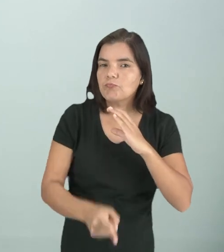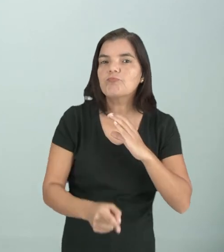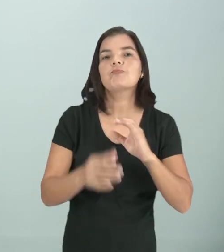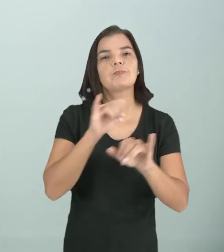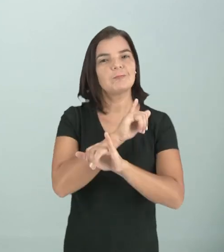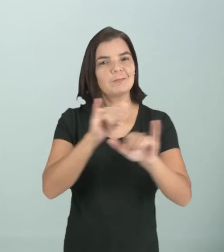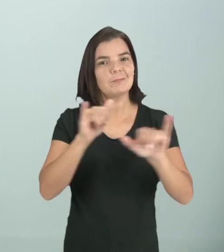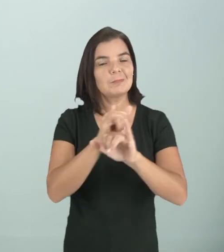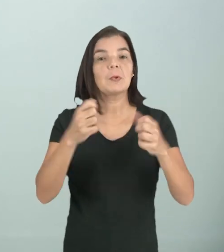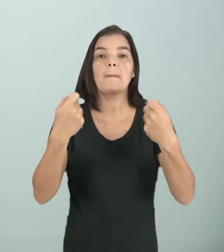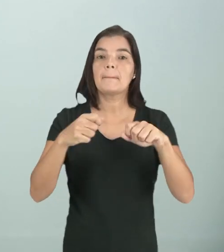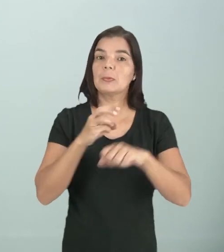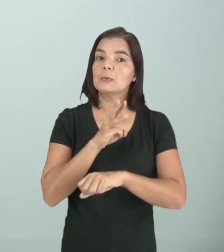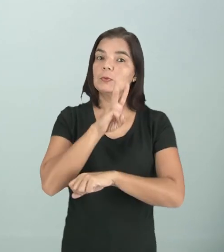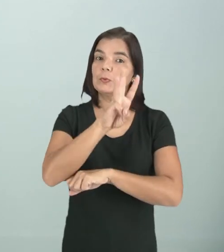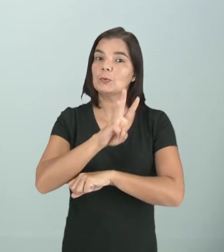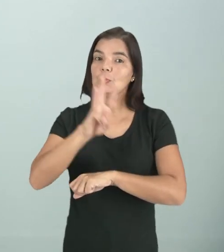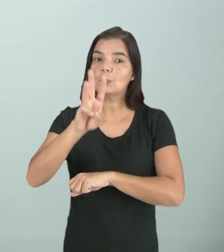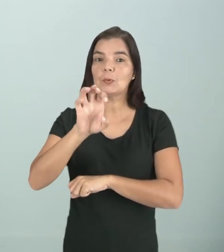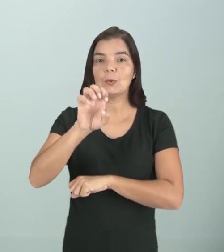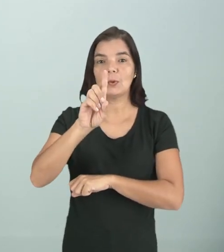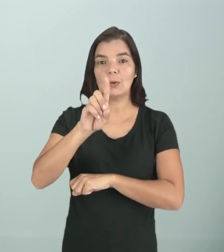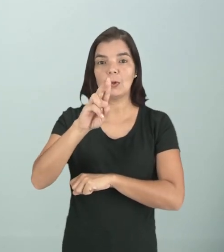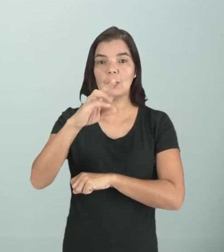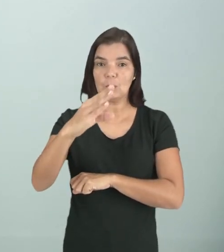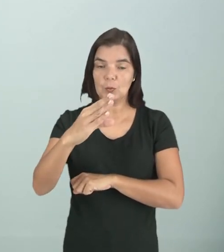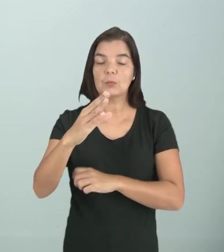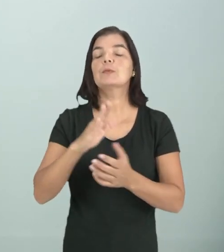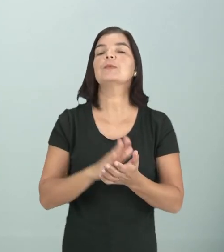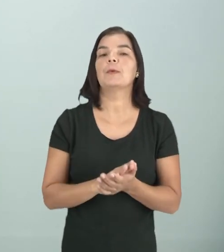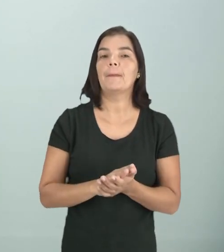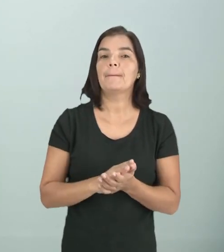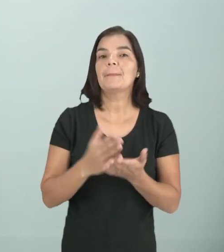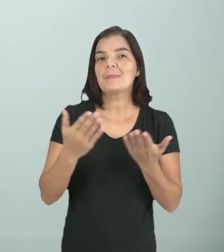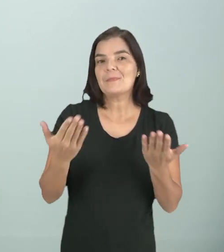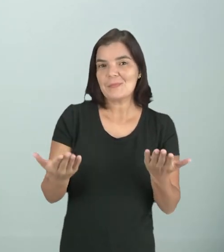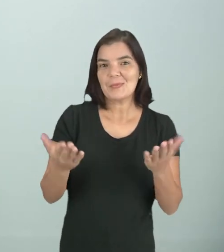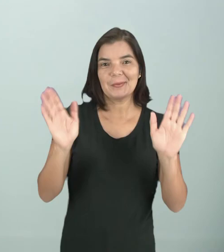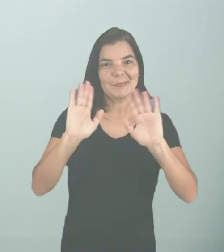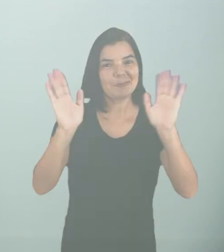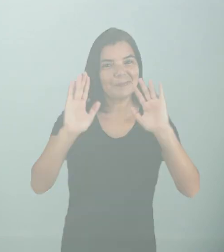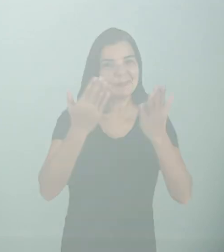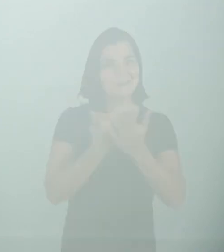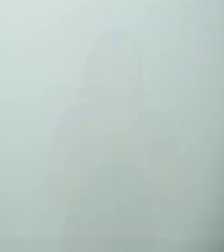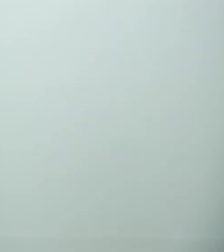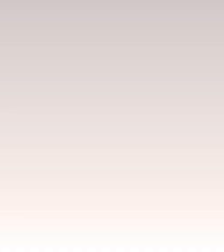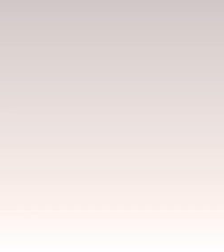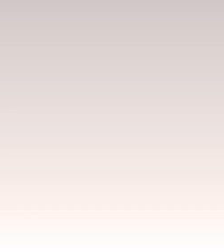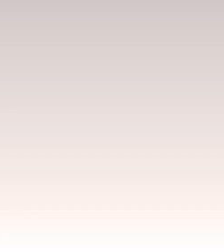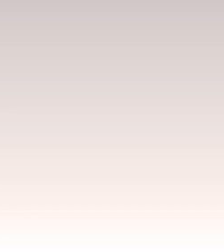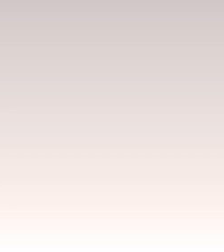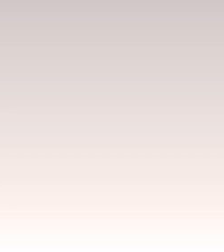e mais informações, vocês devem visitar o site eduque.gov.br. Até a próxima aula!